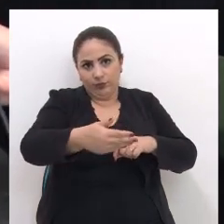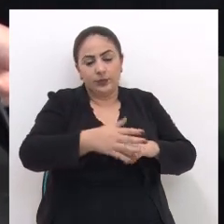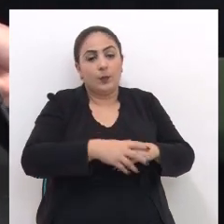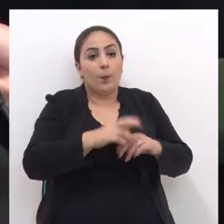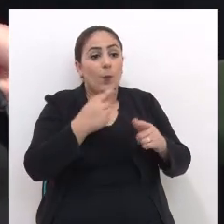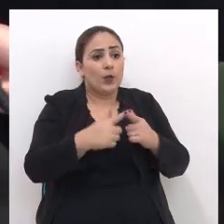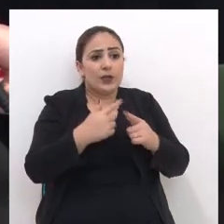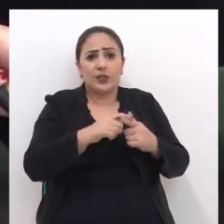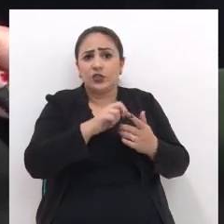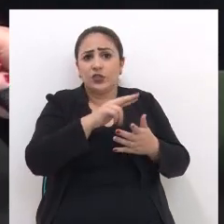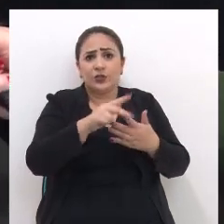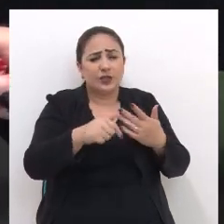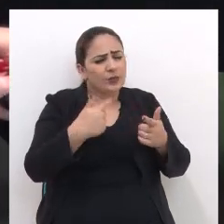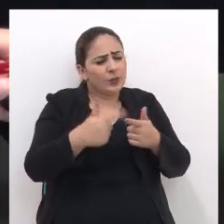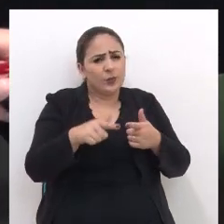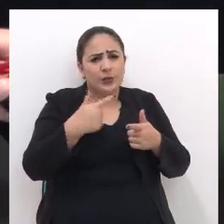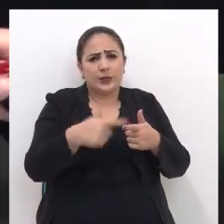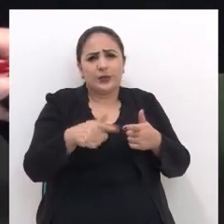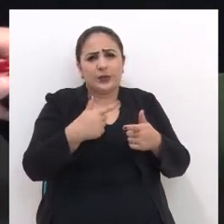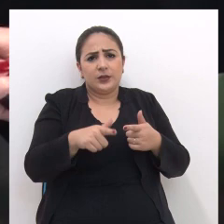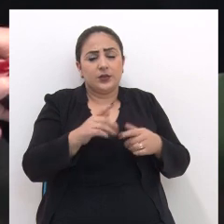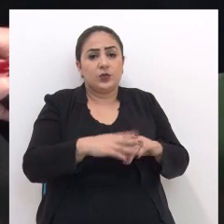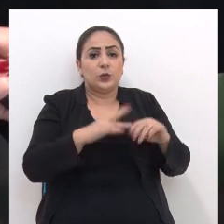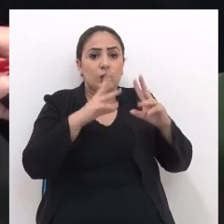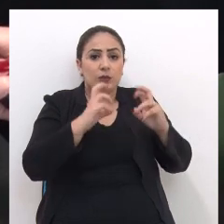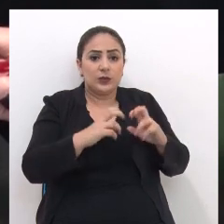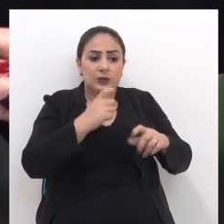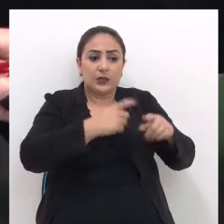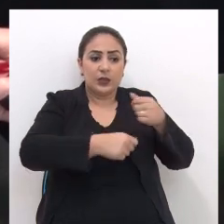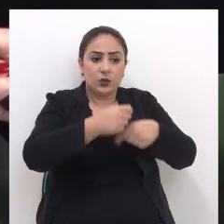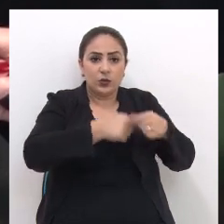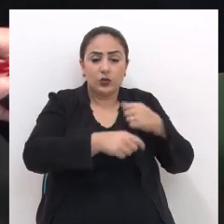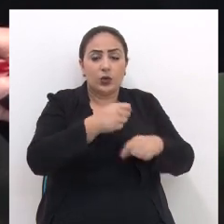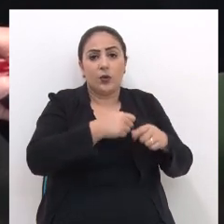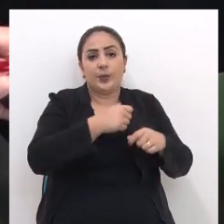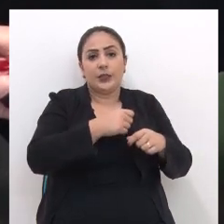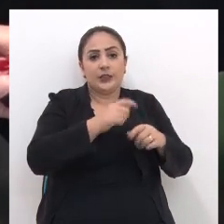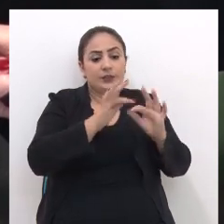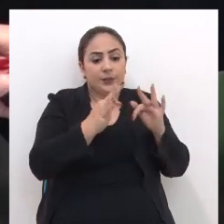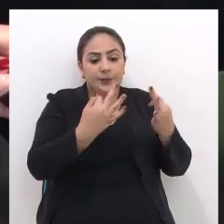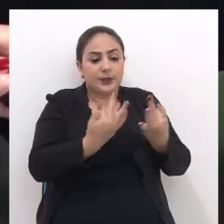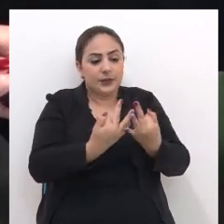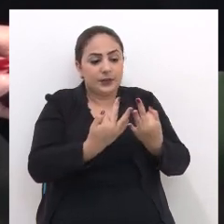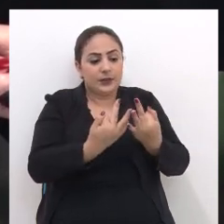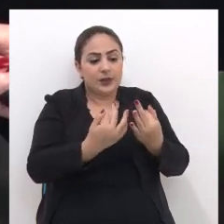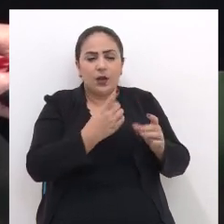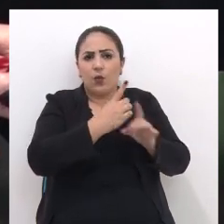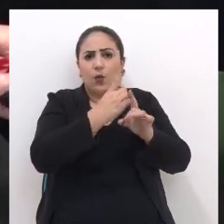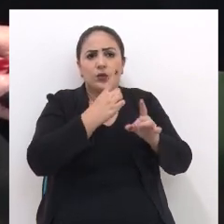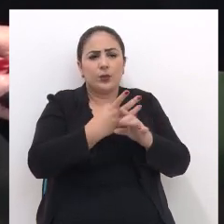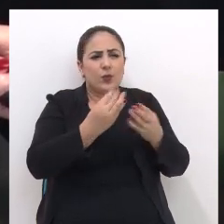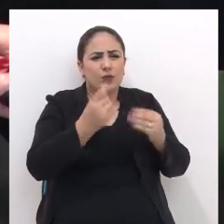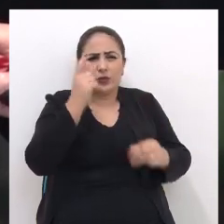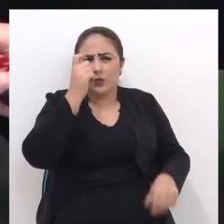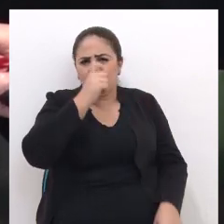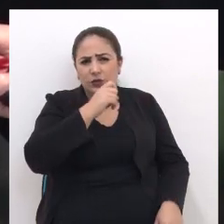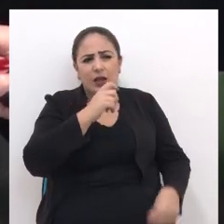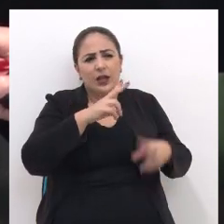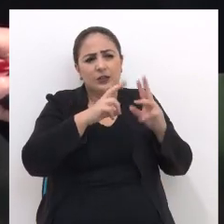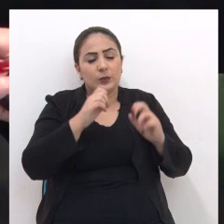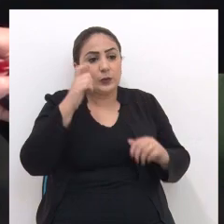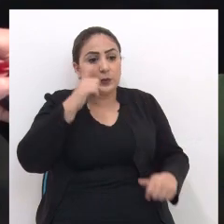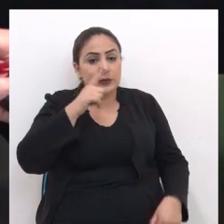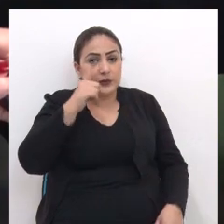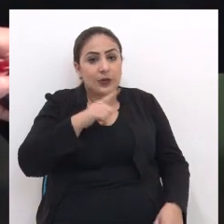Em virtude dos mais variados problemas Desde a questão econômica E financeira das famílias Que encontram muita dificuldade